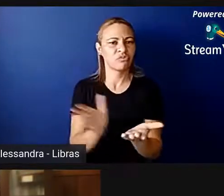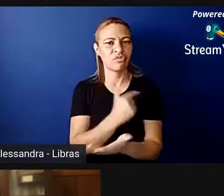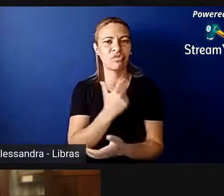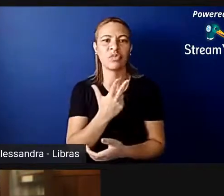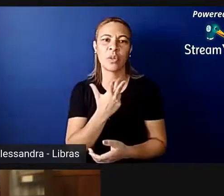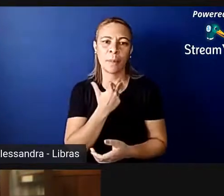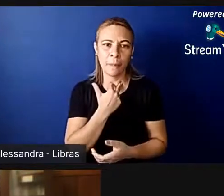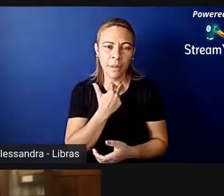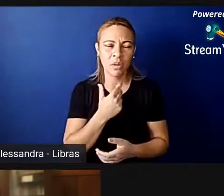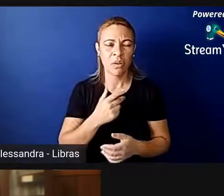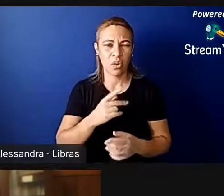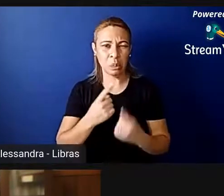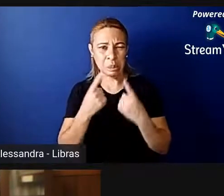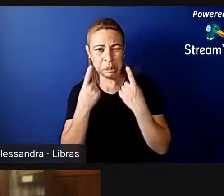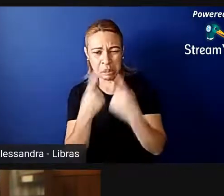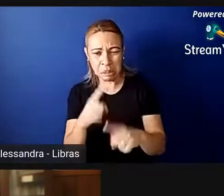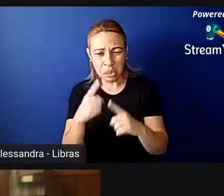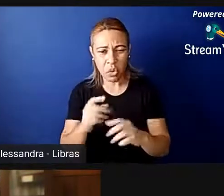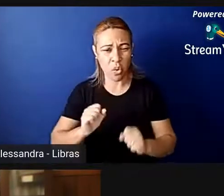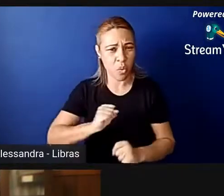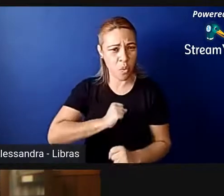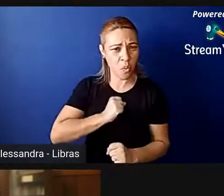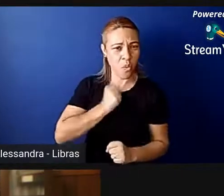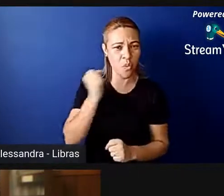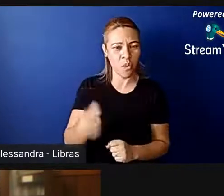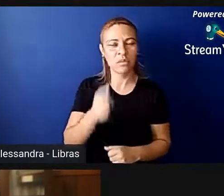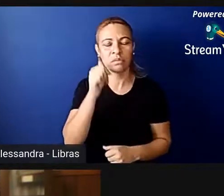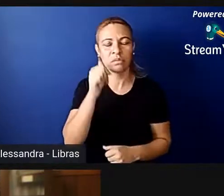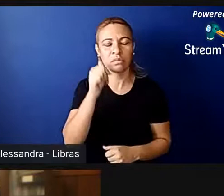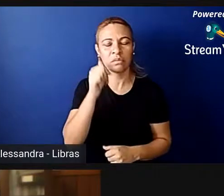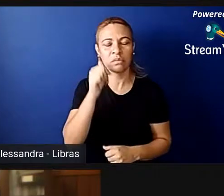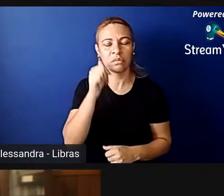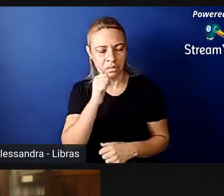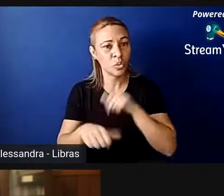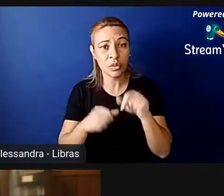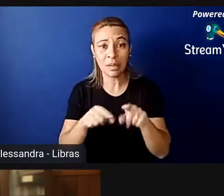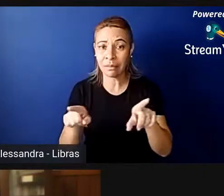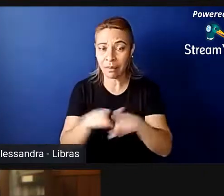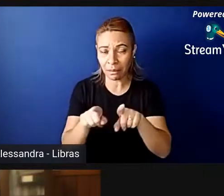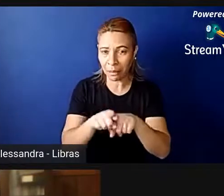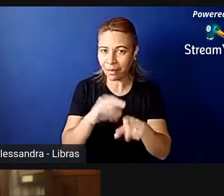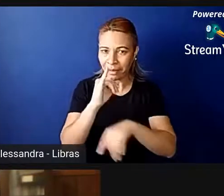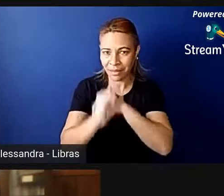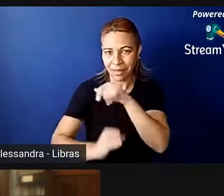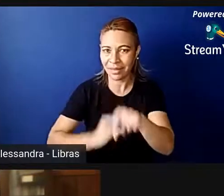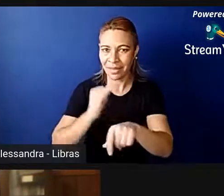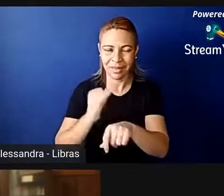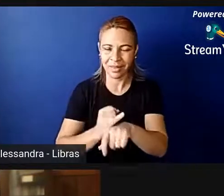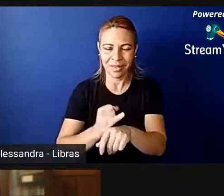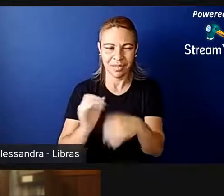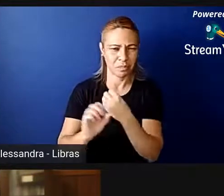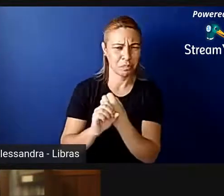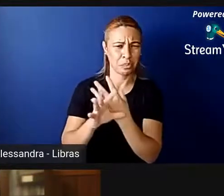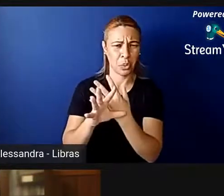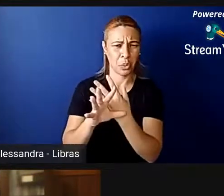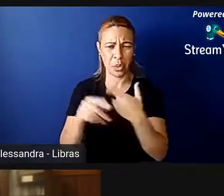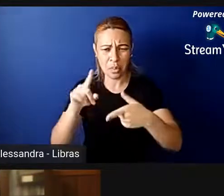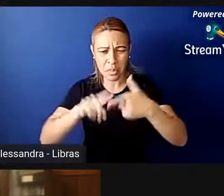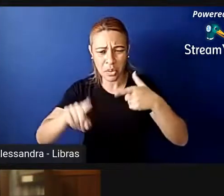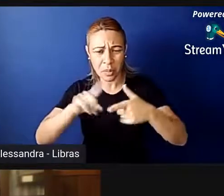ódio e isso também vale para o que acontece online, porque hoje o que a gente vê quantidade de mulheres sofrendo